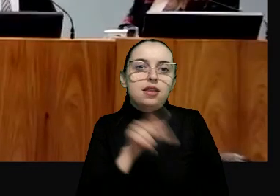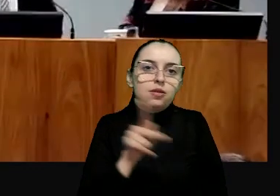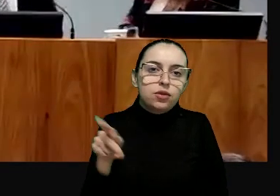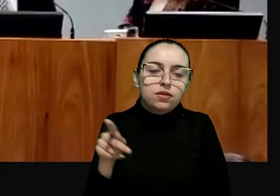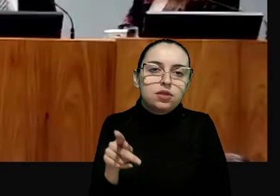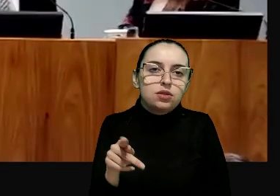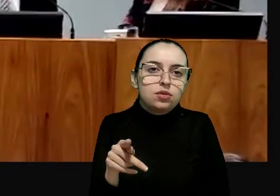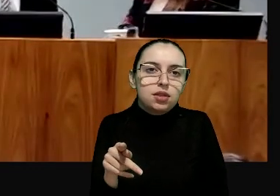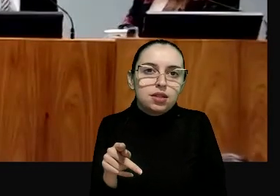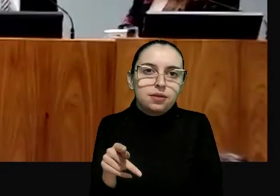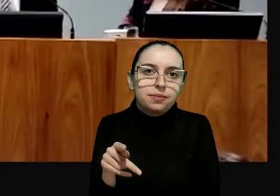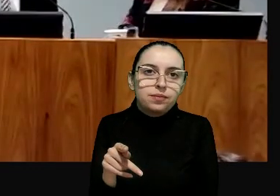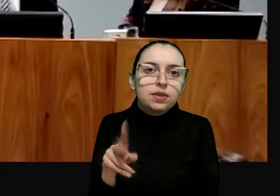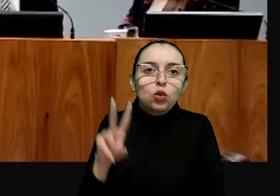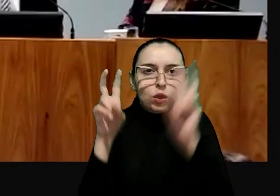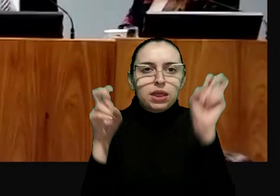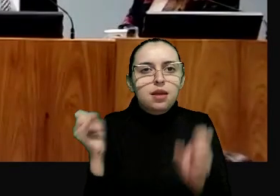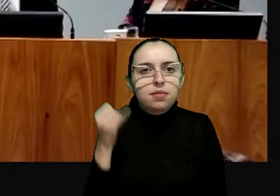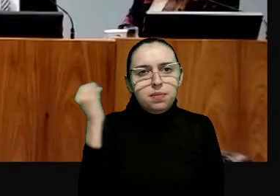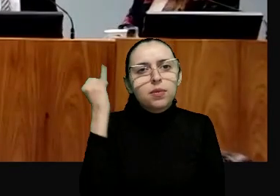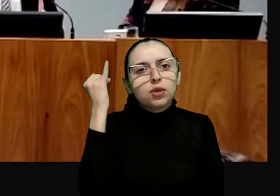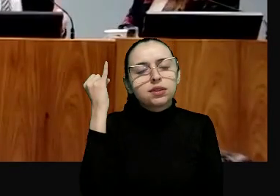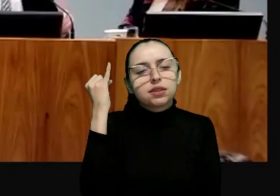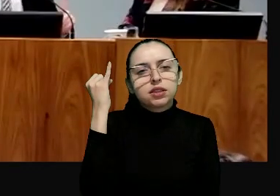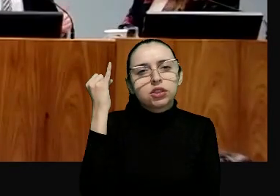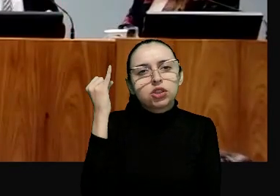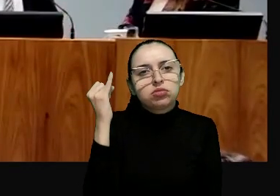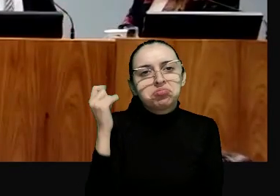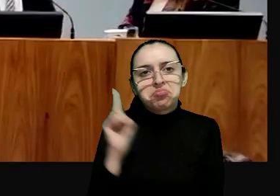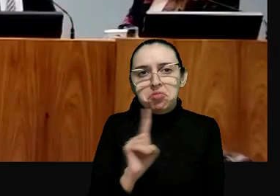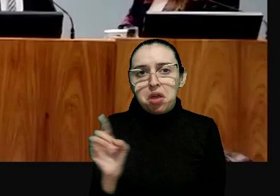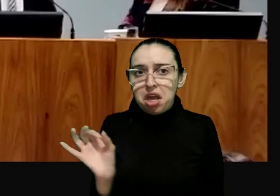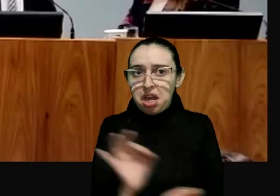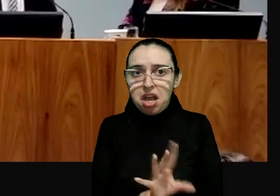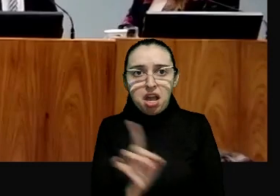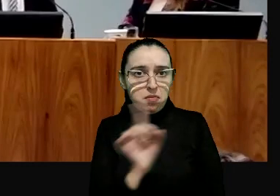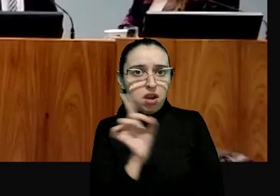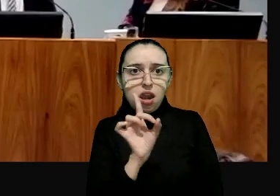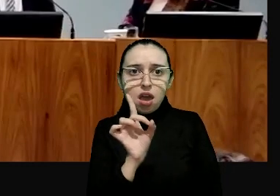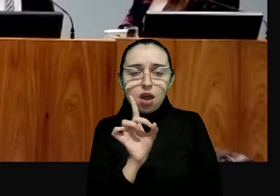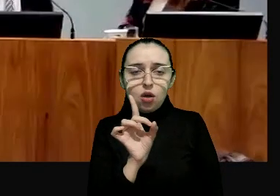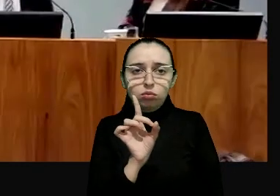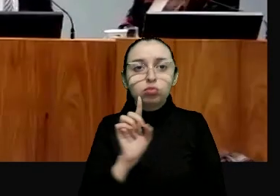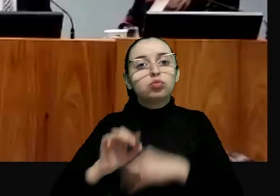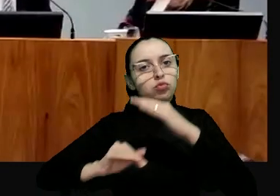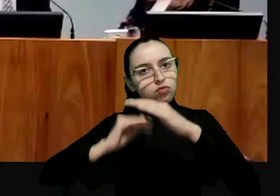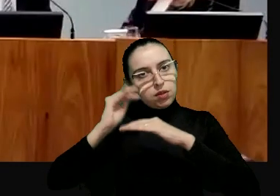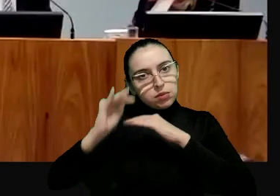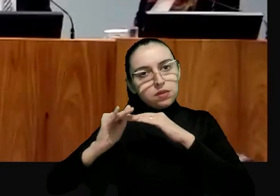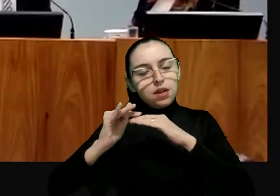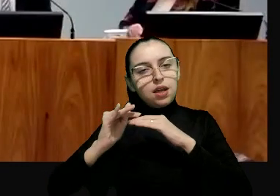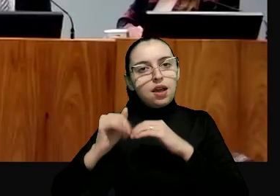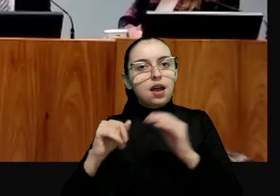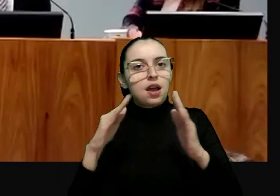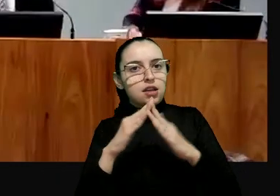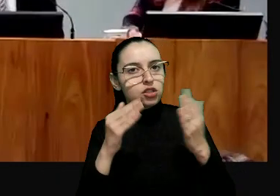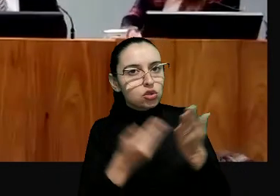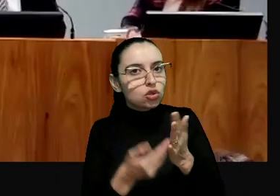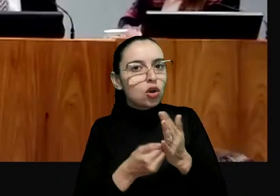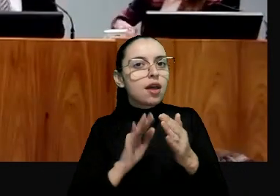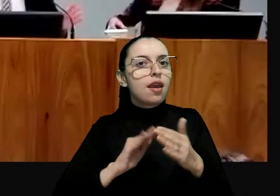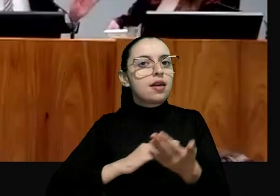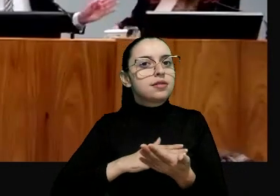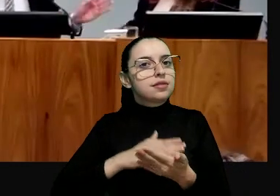professora Flávia Purvesan em tema tão importante e que não se encerra aqui, professora Flávia, nós vamos avançar nisso, a escola